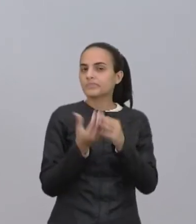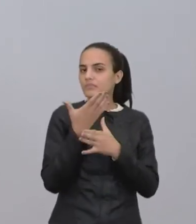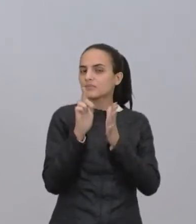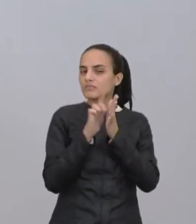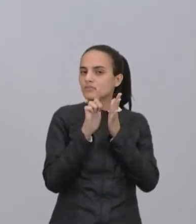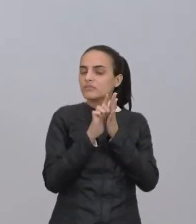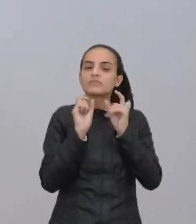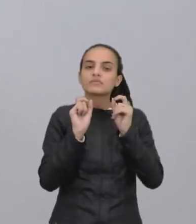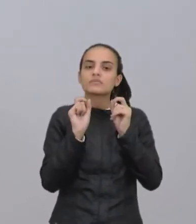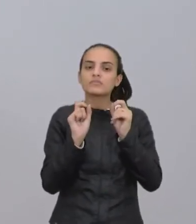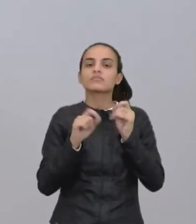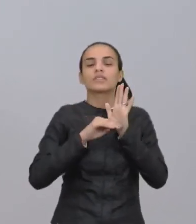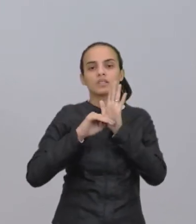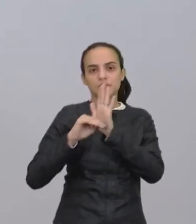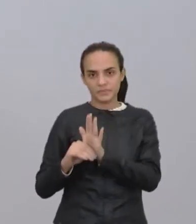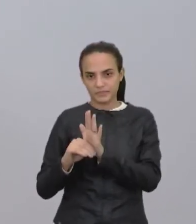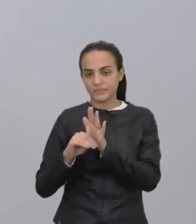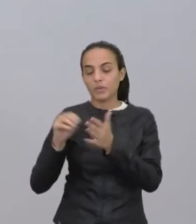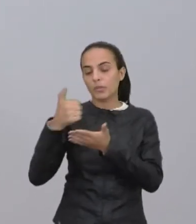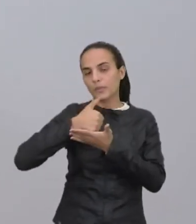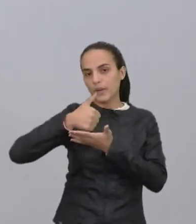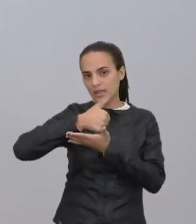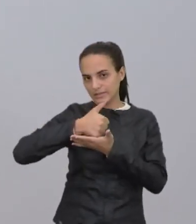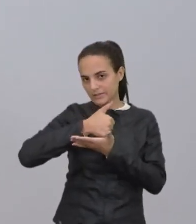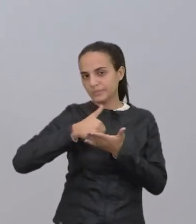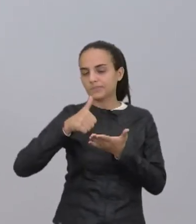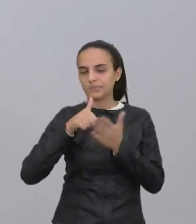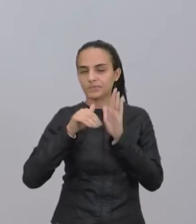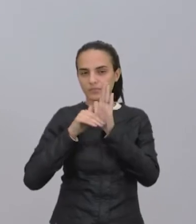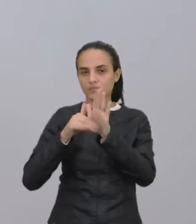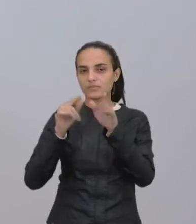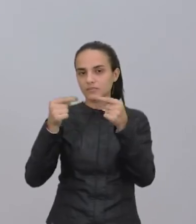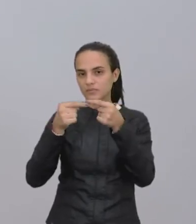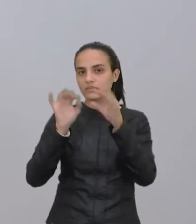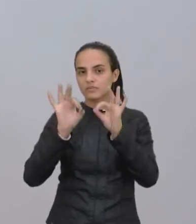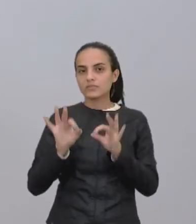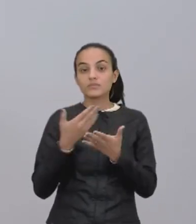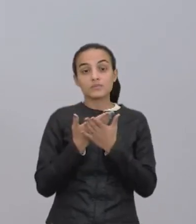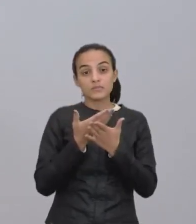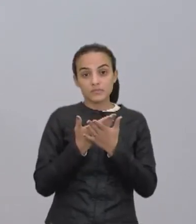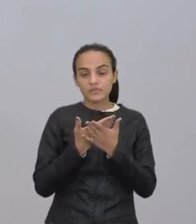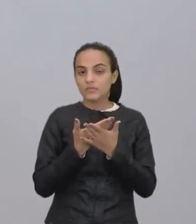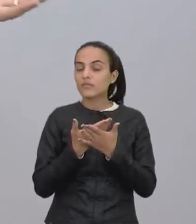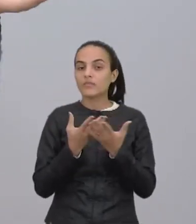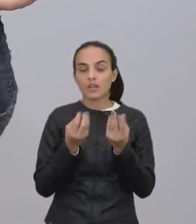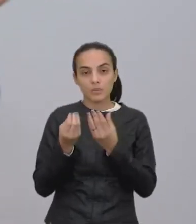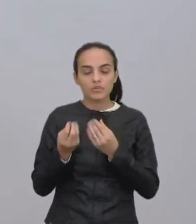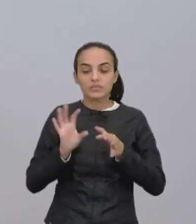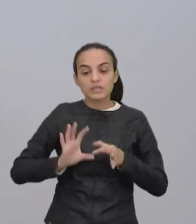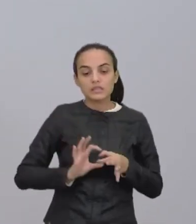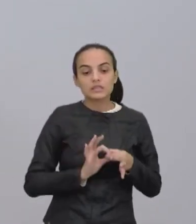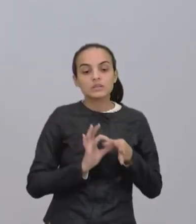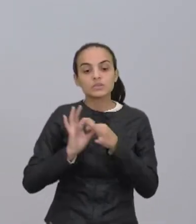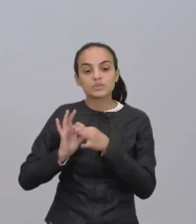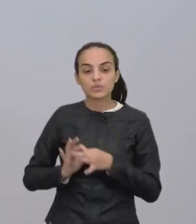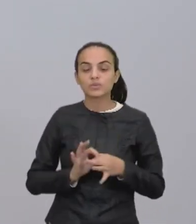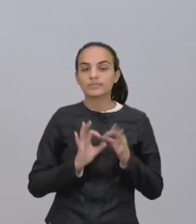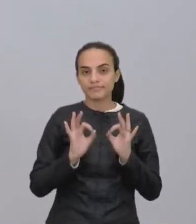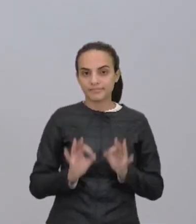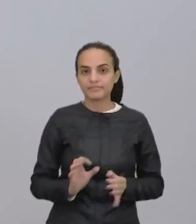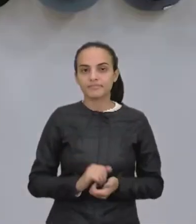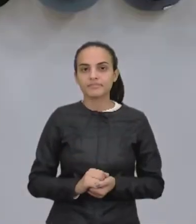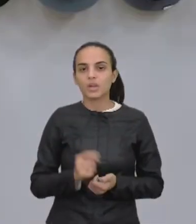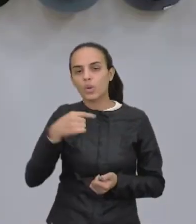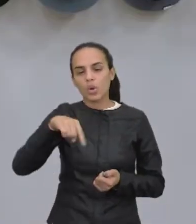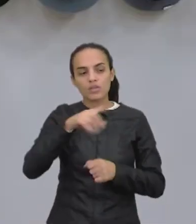artigo que vai servir aí como base, que vai nortear, então, esses estudos. Então, é algo conjunto mesmo, né? Exatamente,